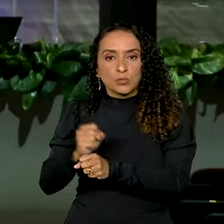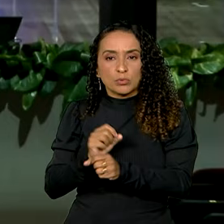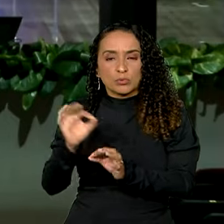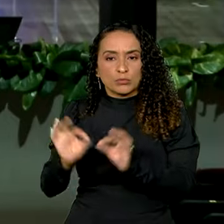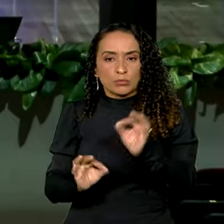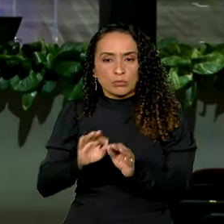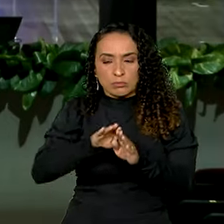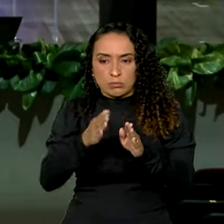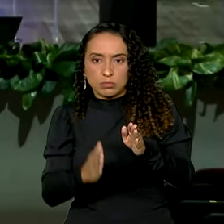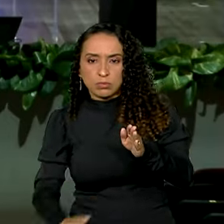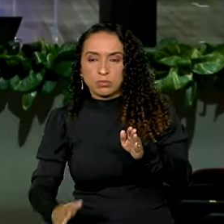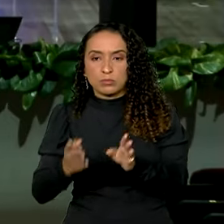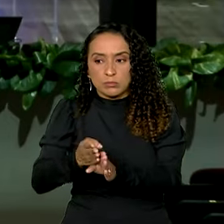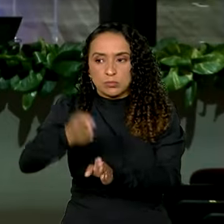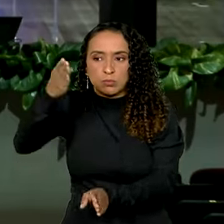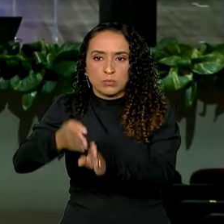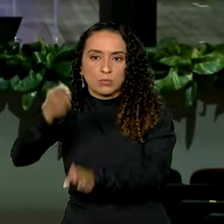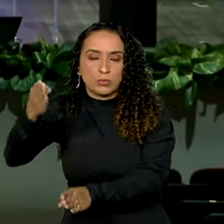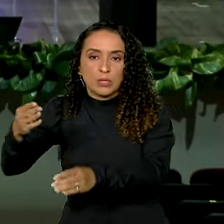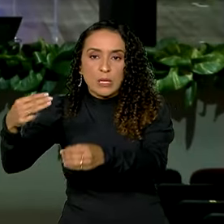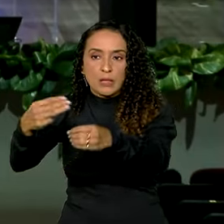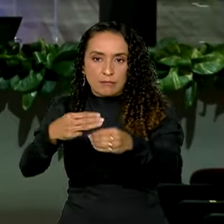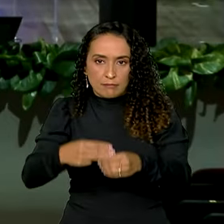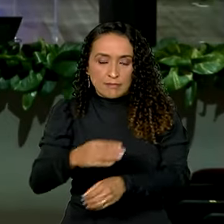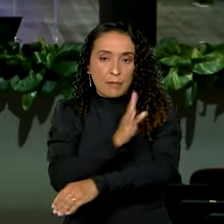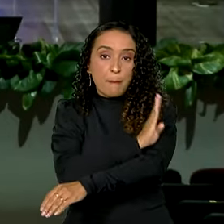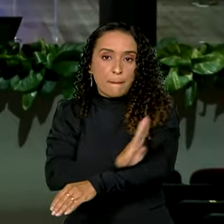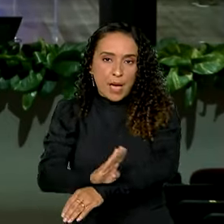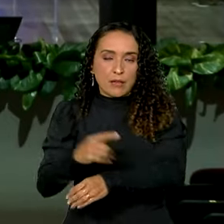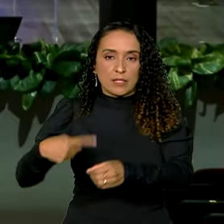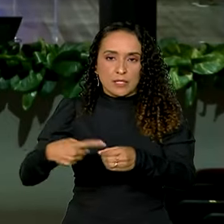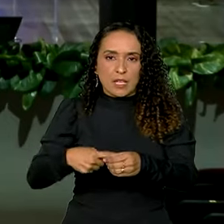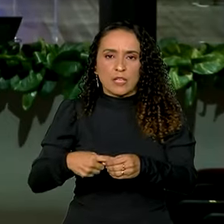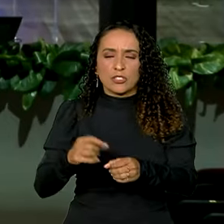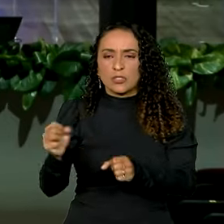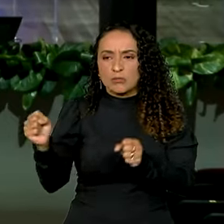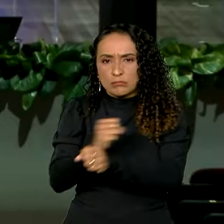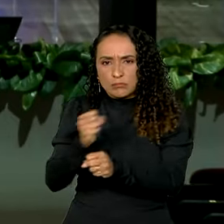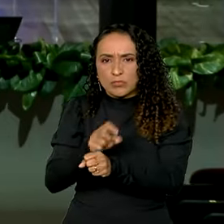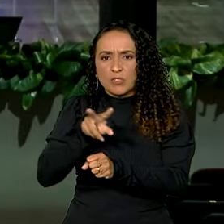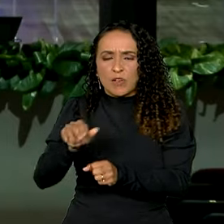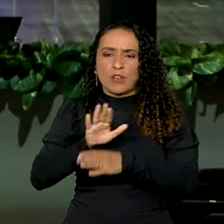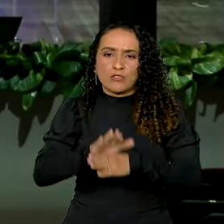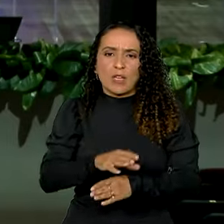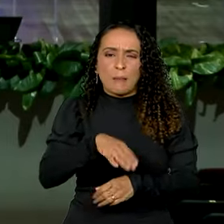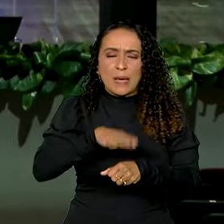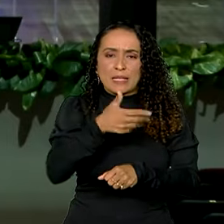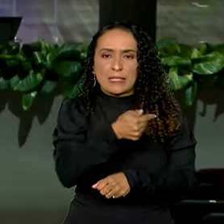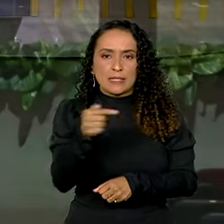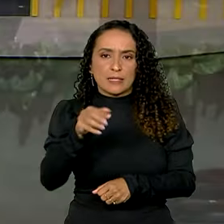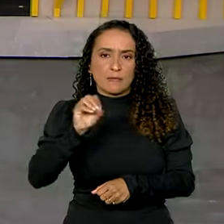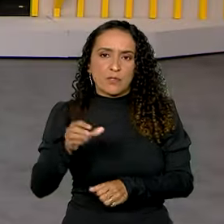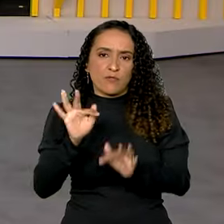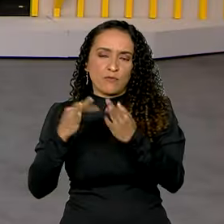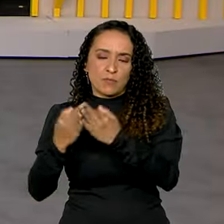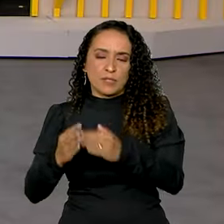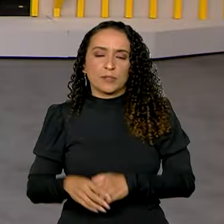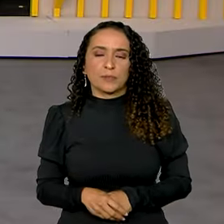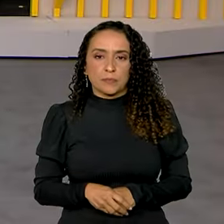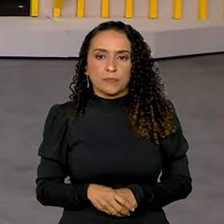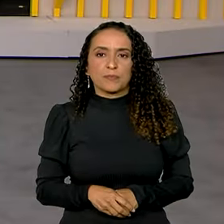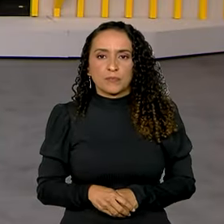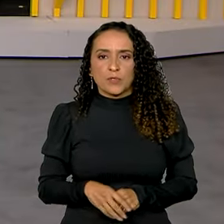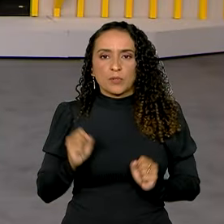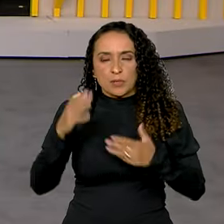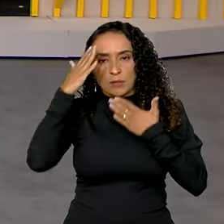definitivas em bairros da cidade. São obras que vão beneficiar mais de 700 mil famílias. Volto com você, Carol. Ok,